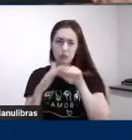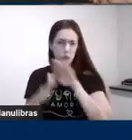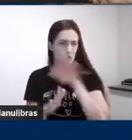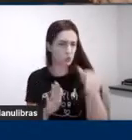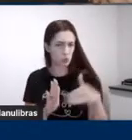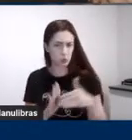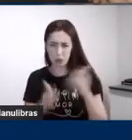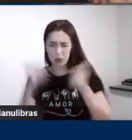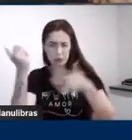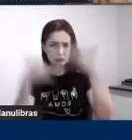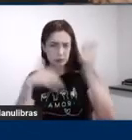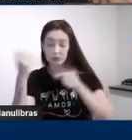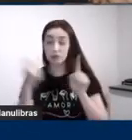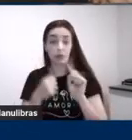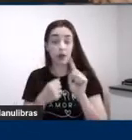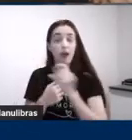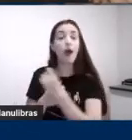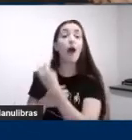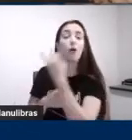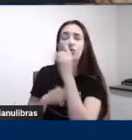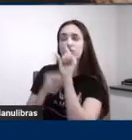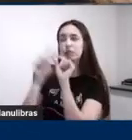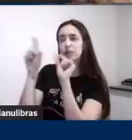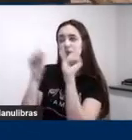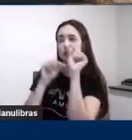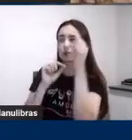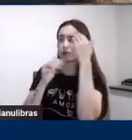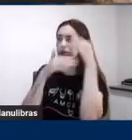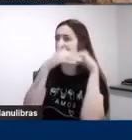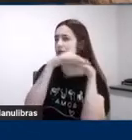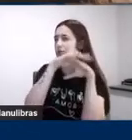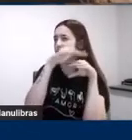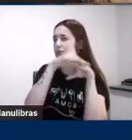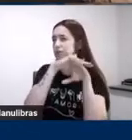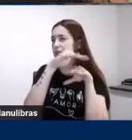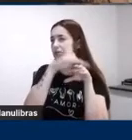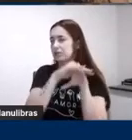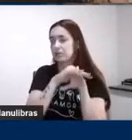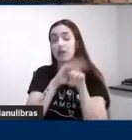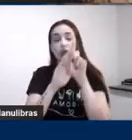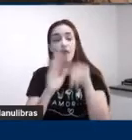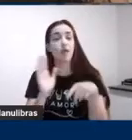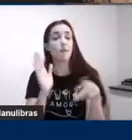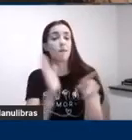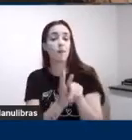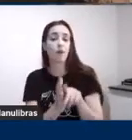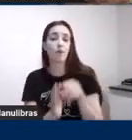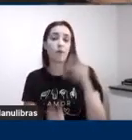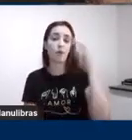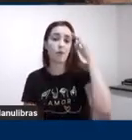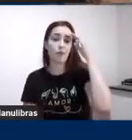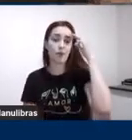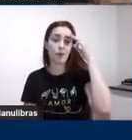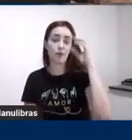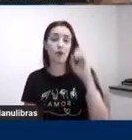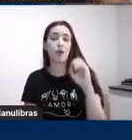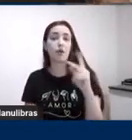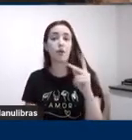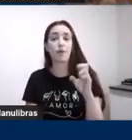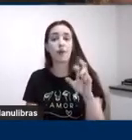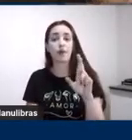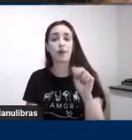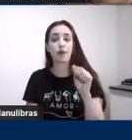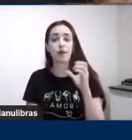vocês atribuíram ao que eu falo. E isso se deve à memória operacional. Se eu perguntar para vocês quais as